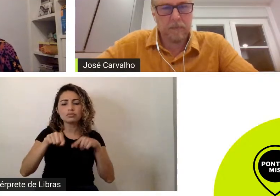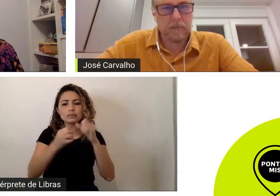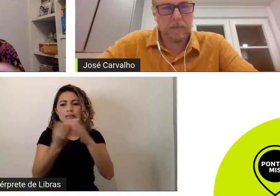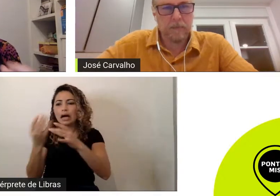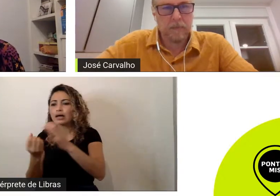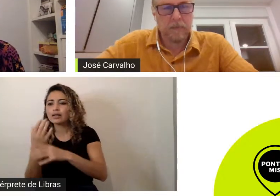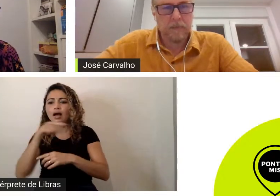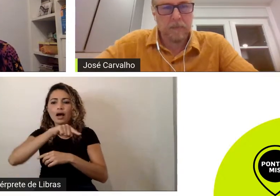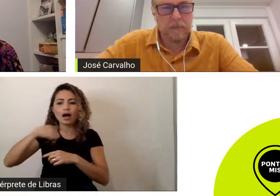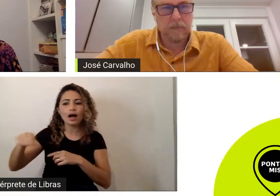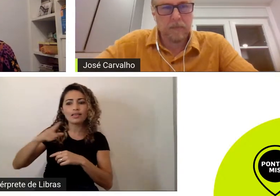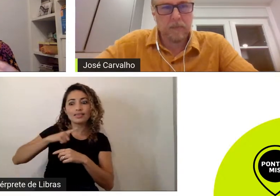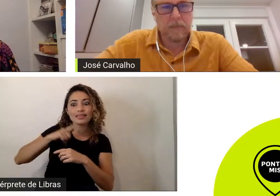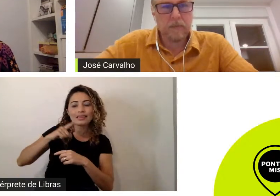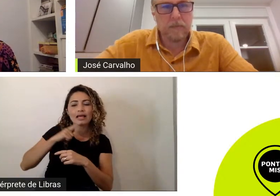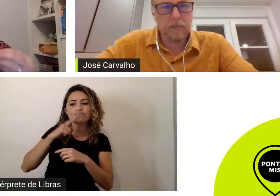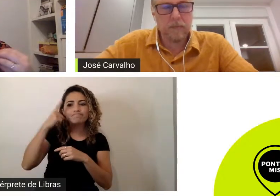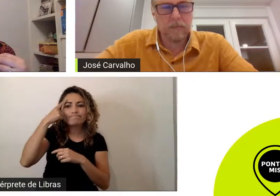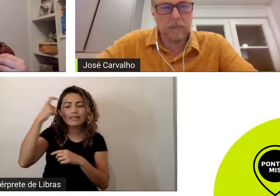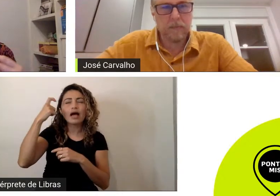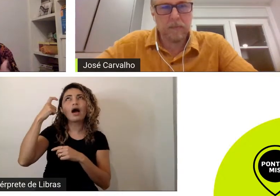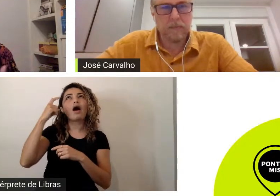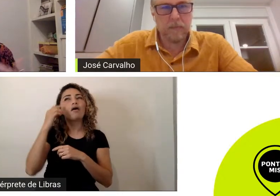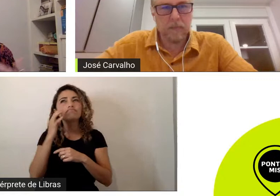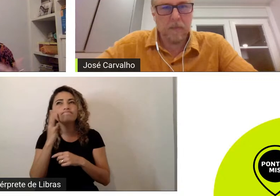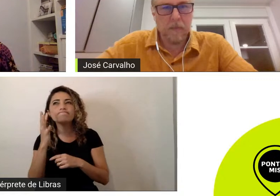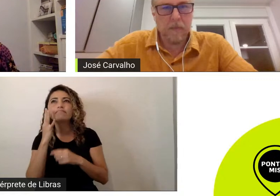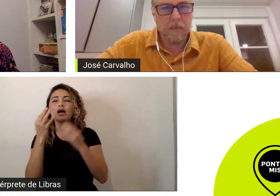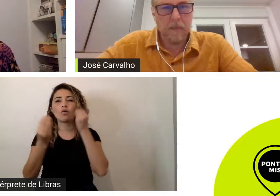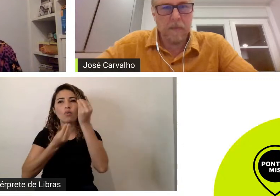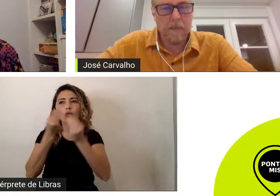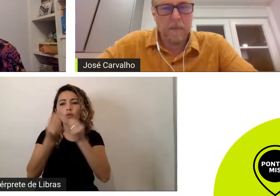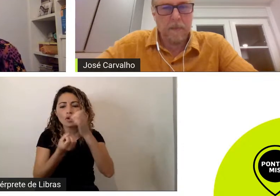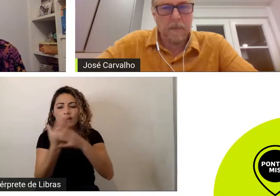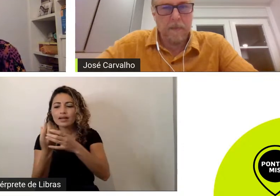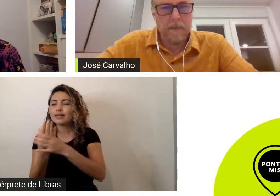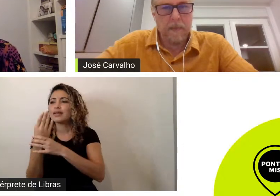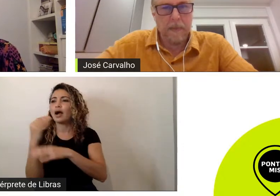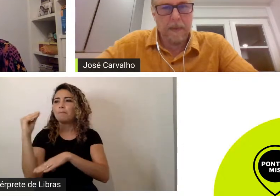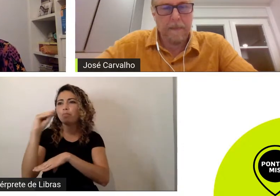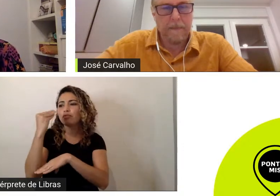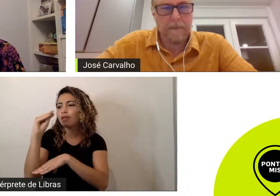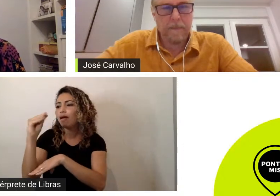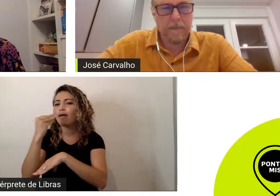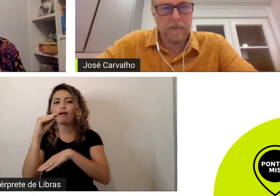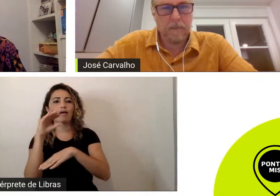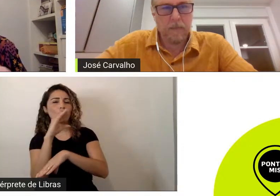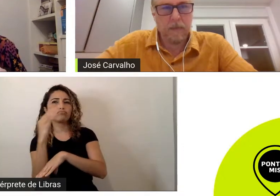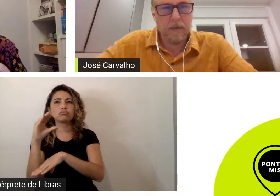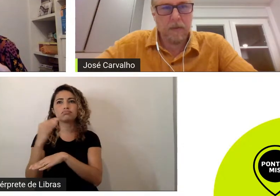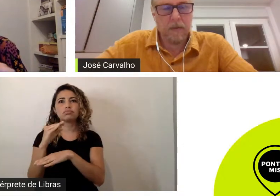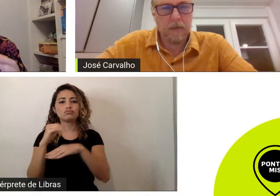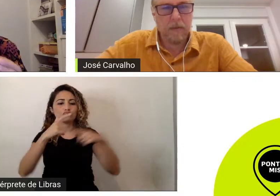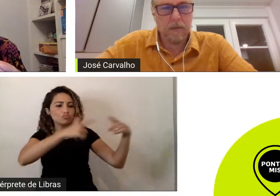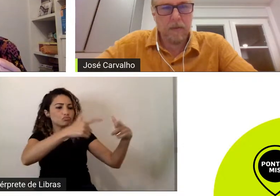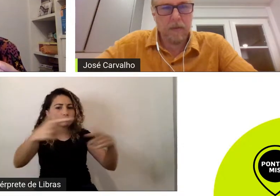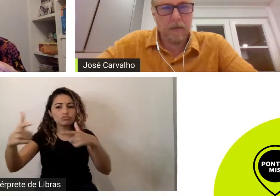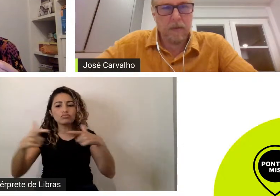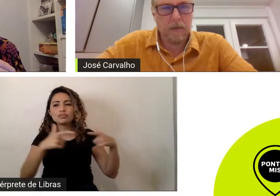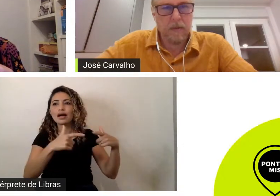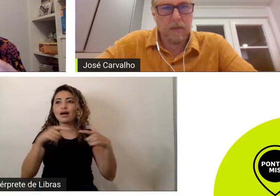as invenções do Nino as criações dos bonecos o cenário né como foi